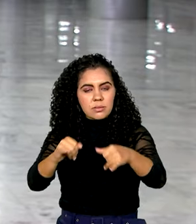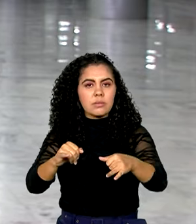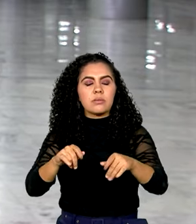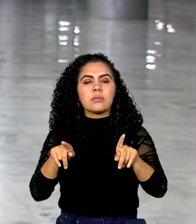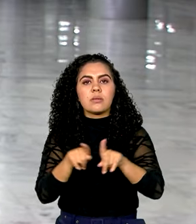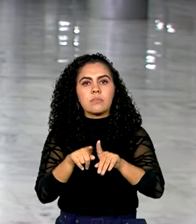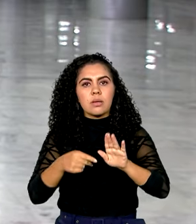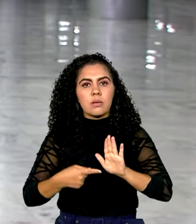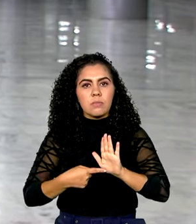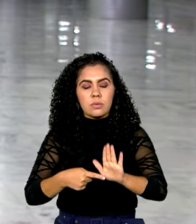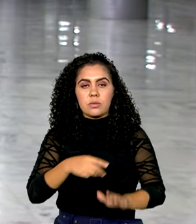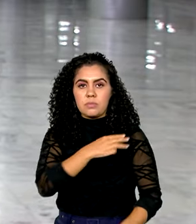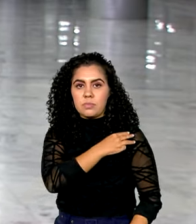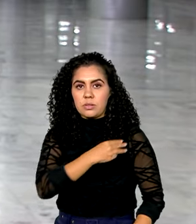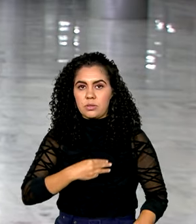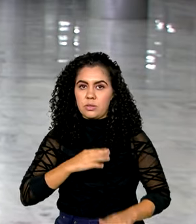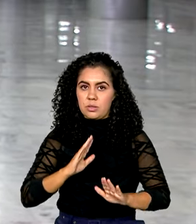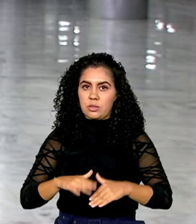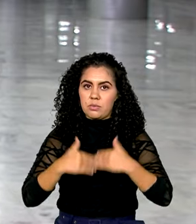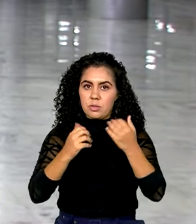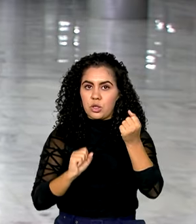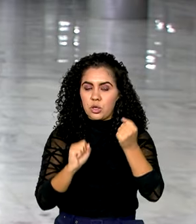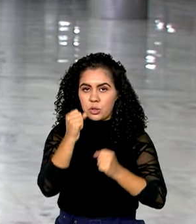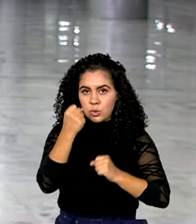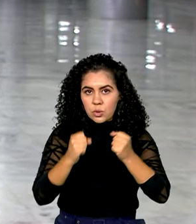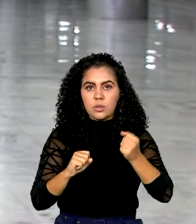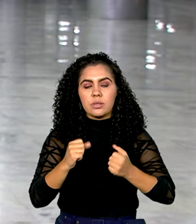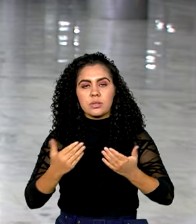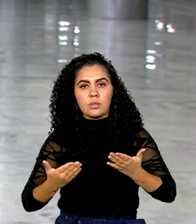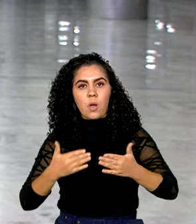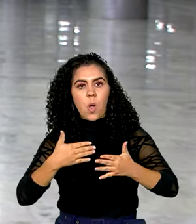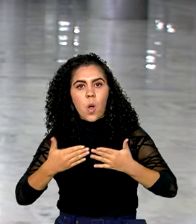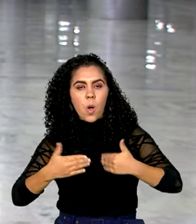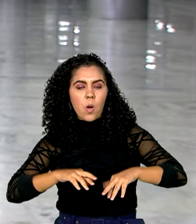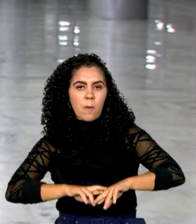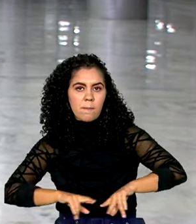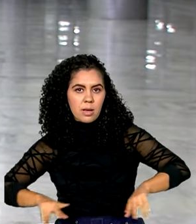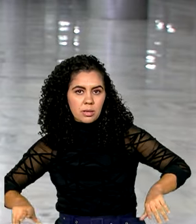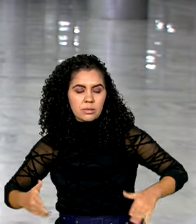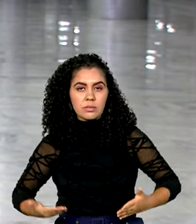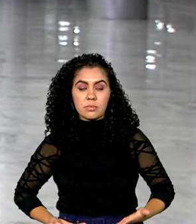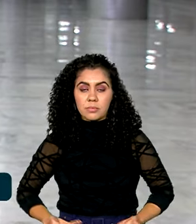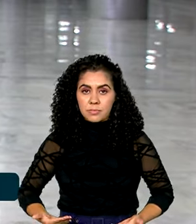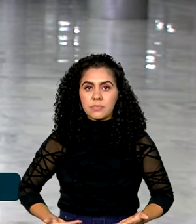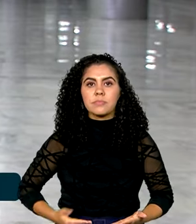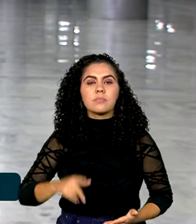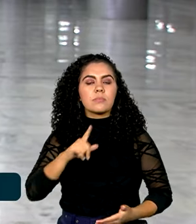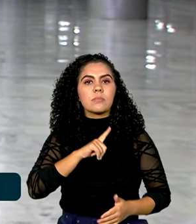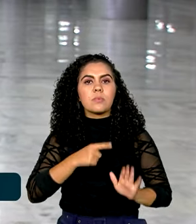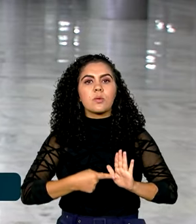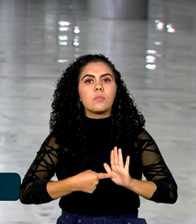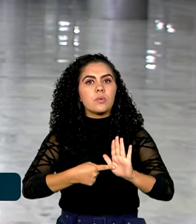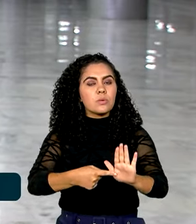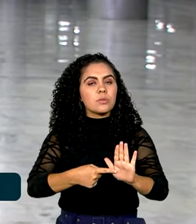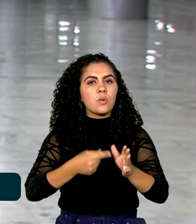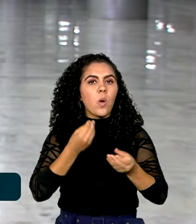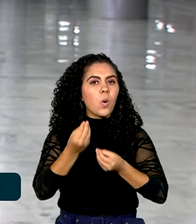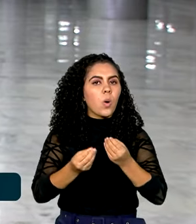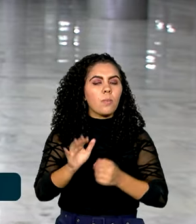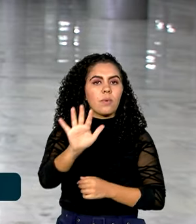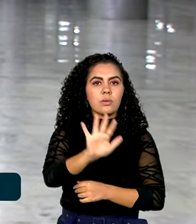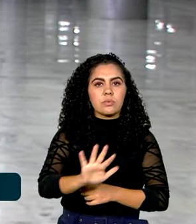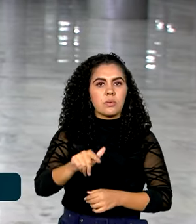Desenvolvimento, Indústria, Comércio e Serviços, Geraldo Alckmin, destacou o atual cenário econômico do Brasil mais